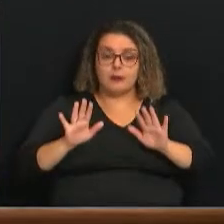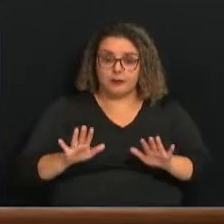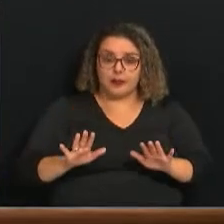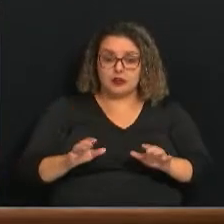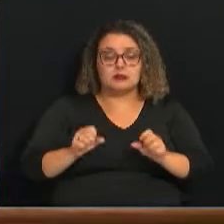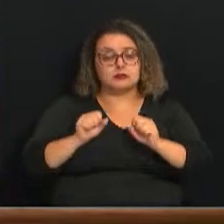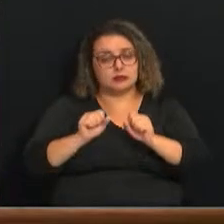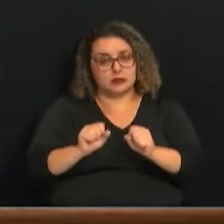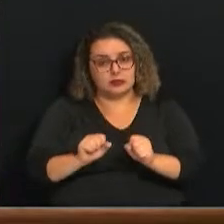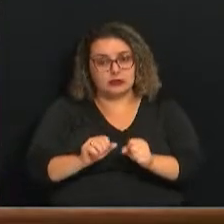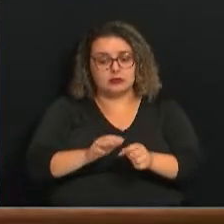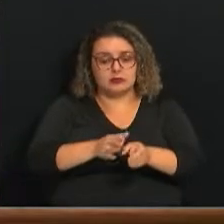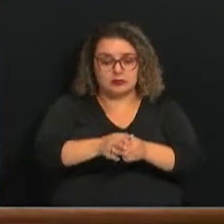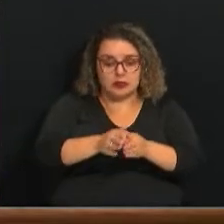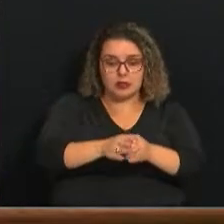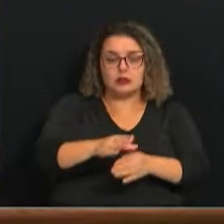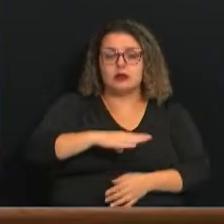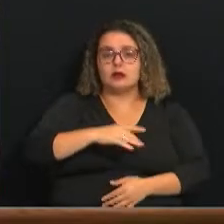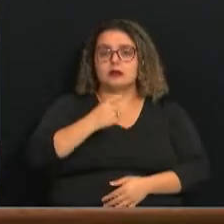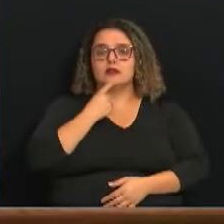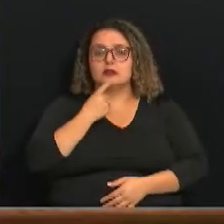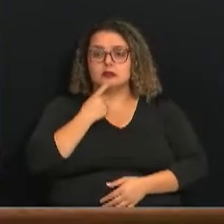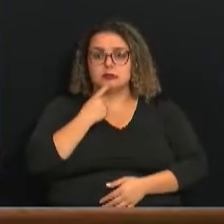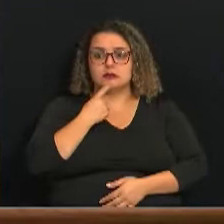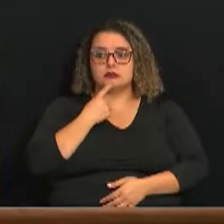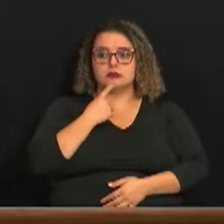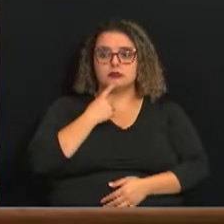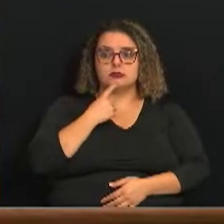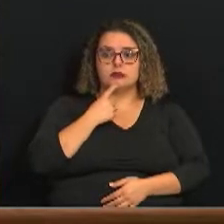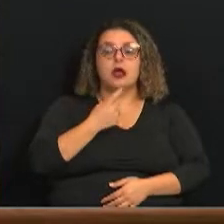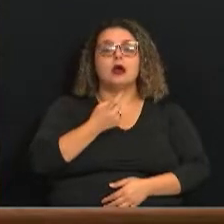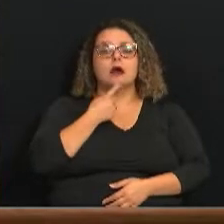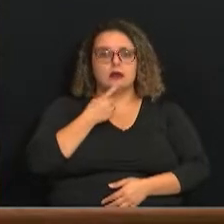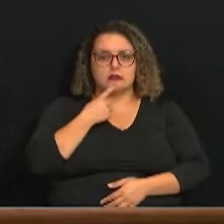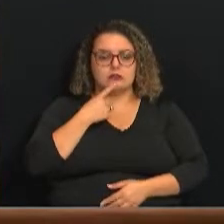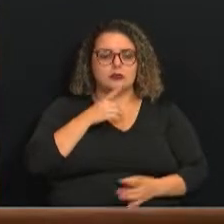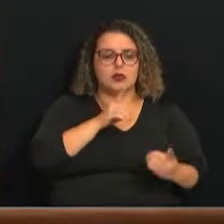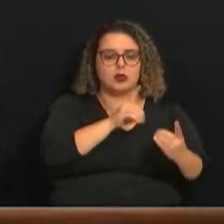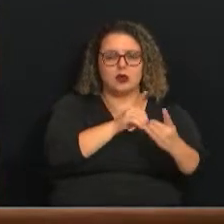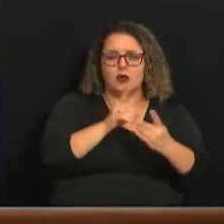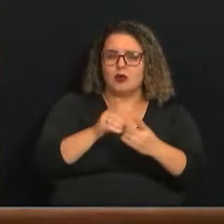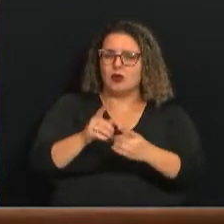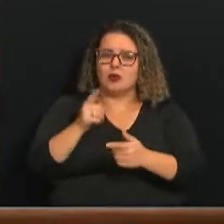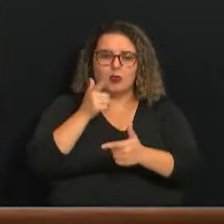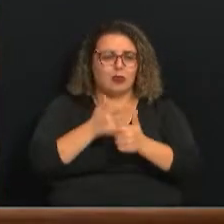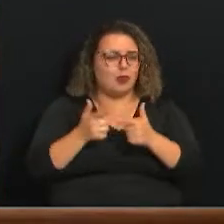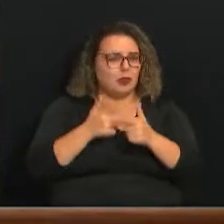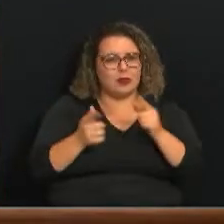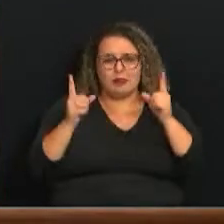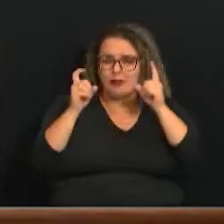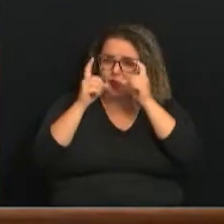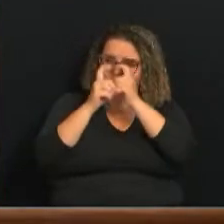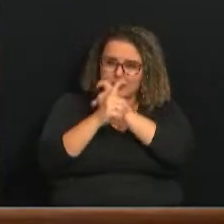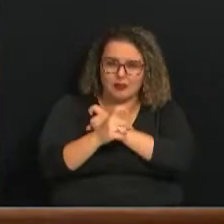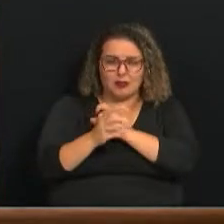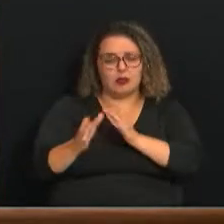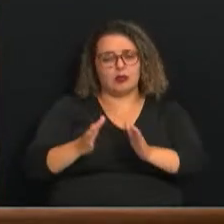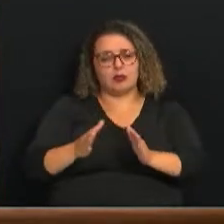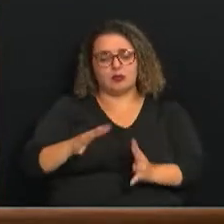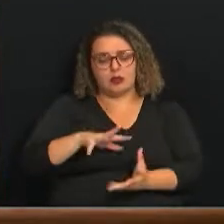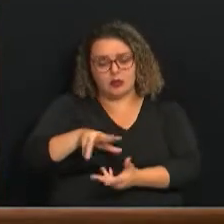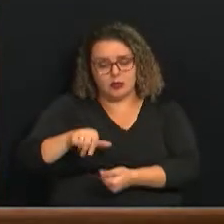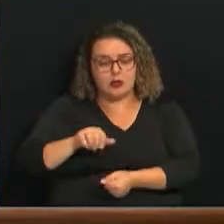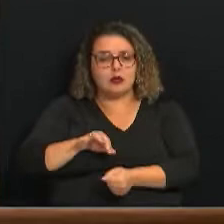Campinas teve um atendimento à pandemia com muitos problemas, com muitas dificuldades, mais um dos melhores